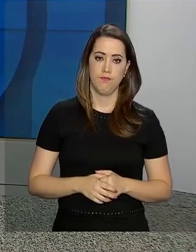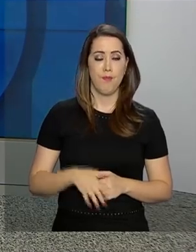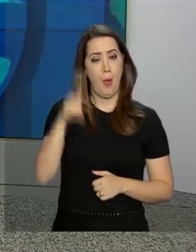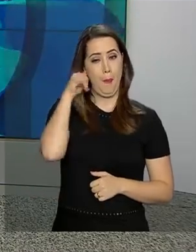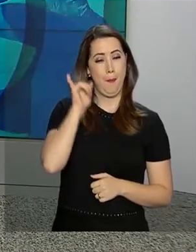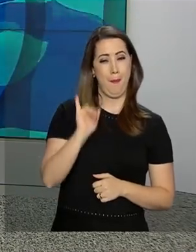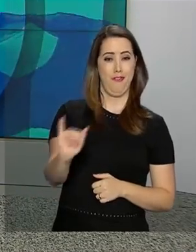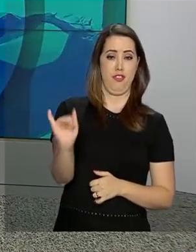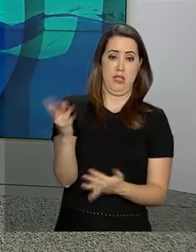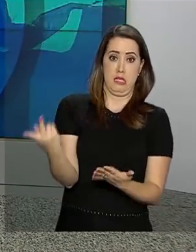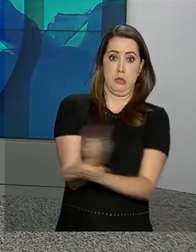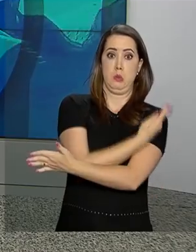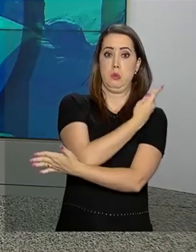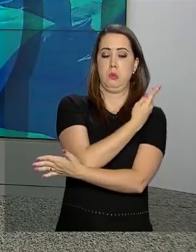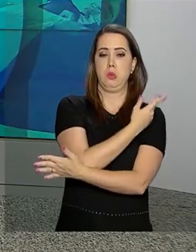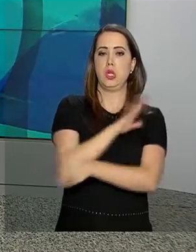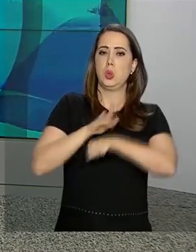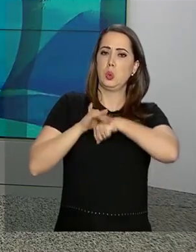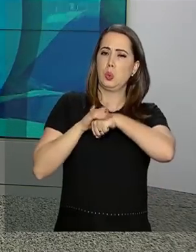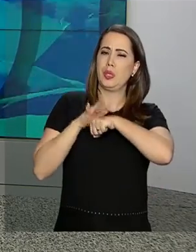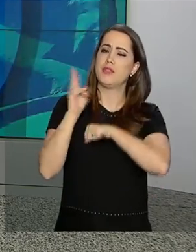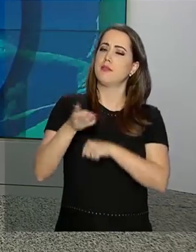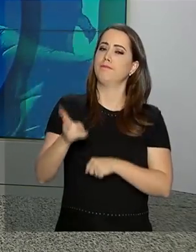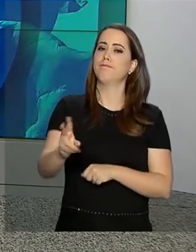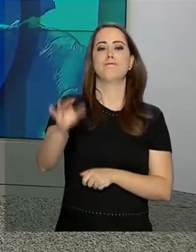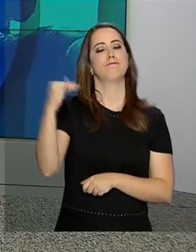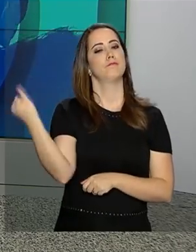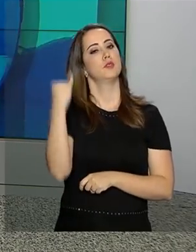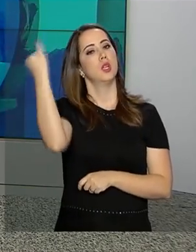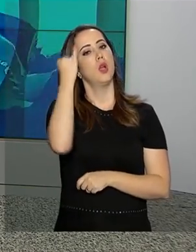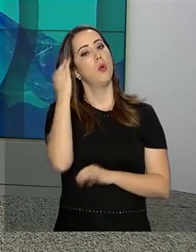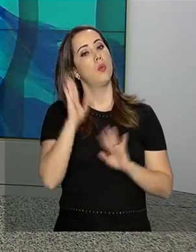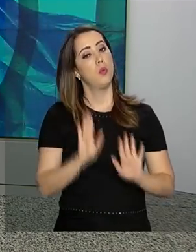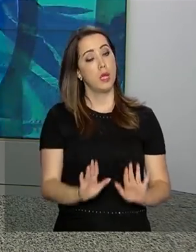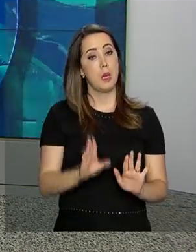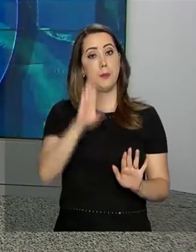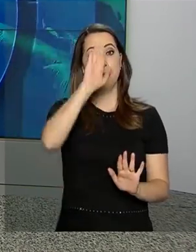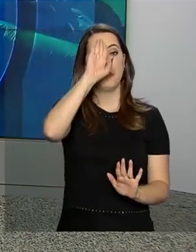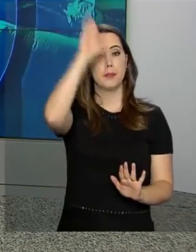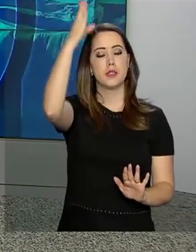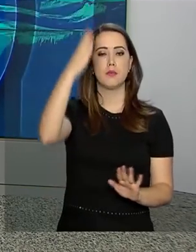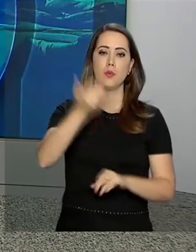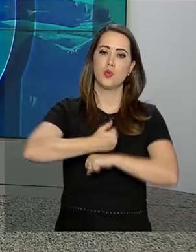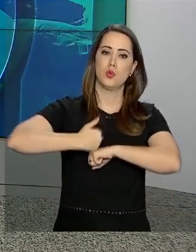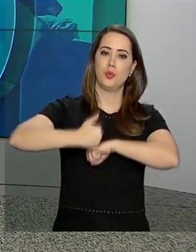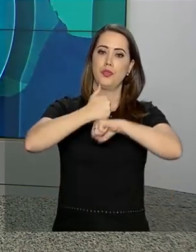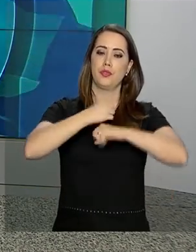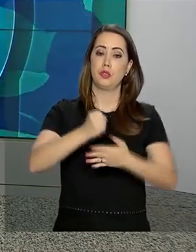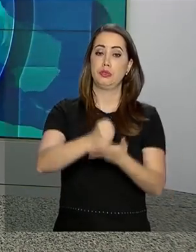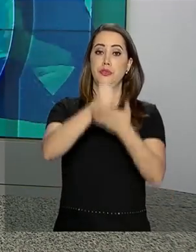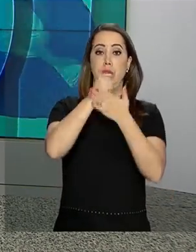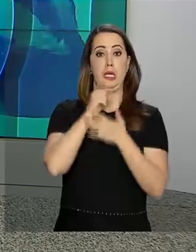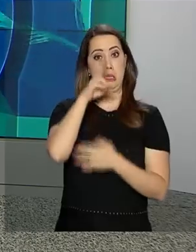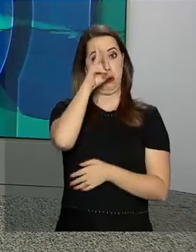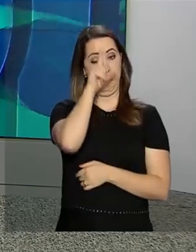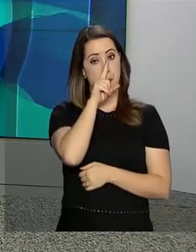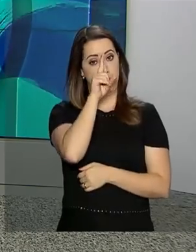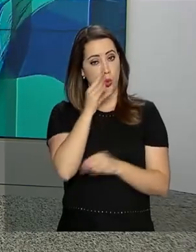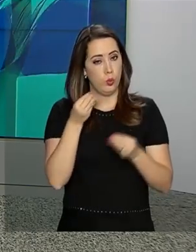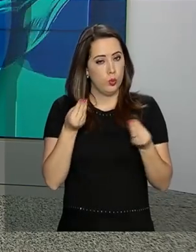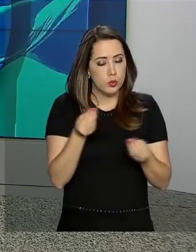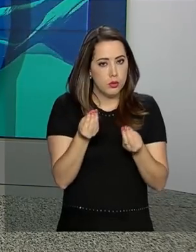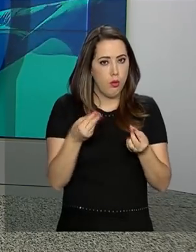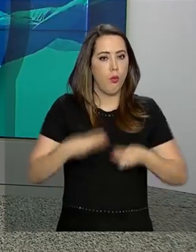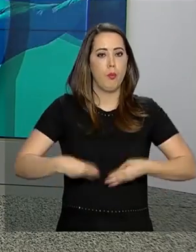Prevenir acidentes e doenças é sempre importante, principalmente quando a profissão oferece riscos. Para isso, o